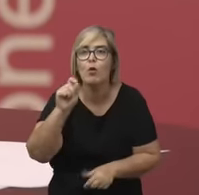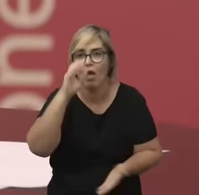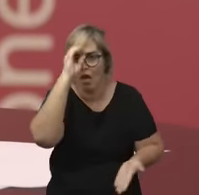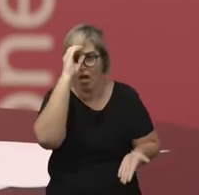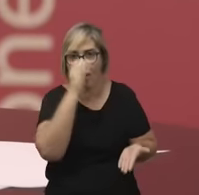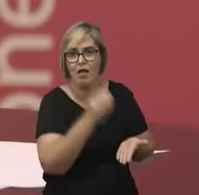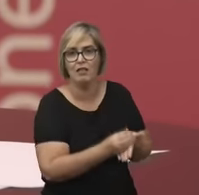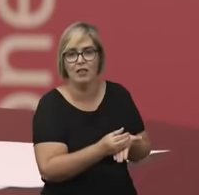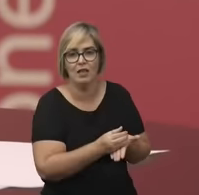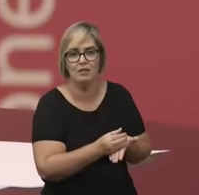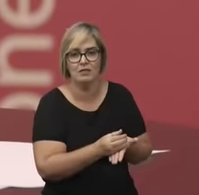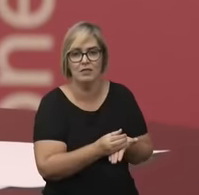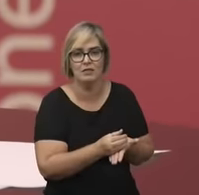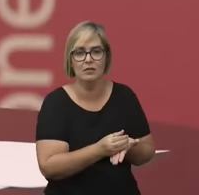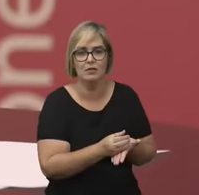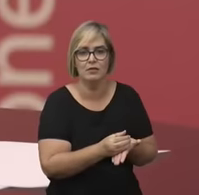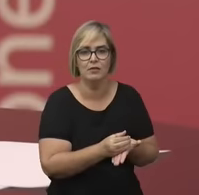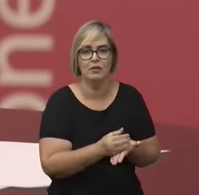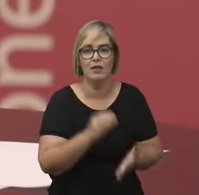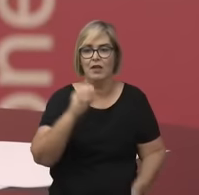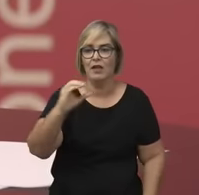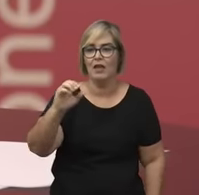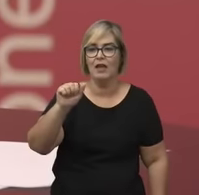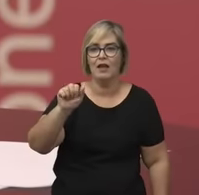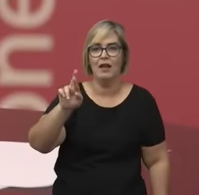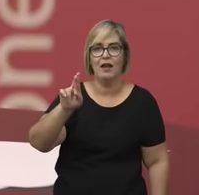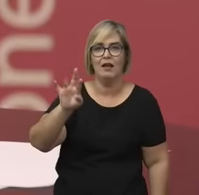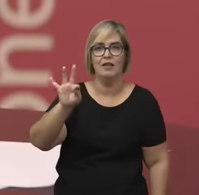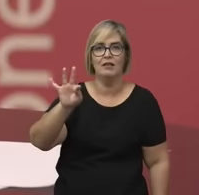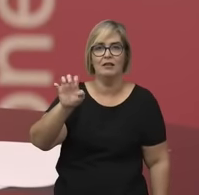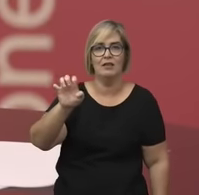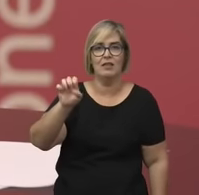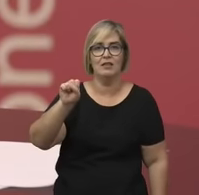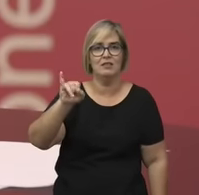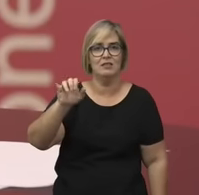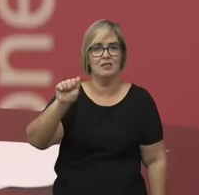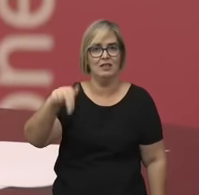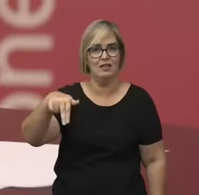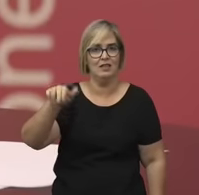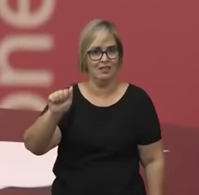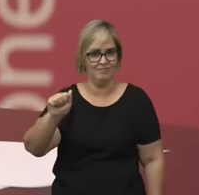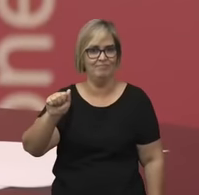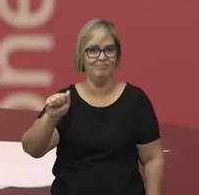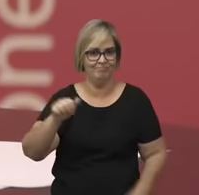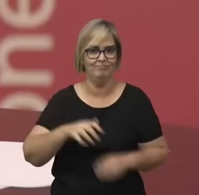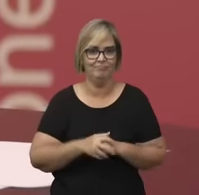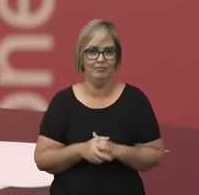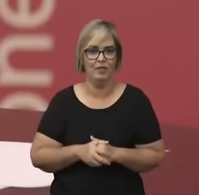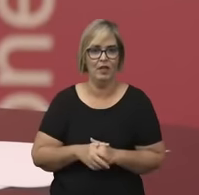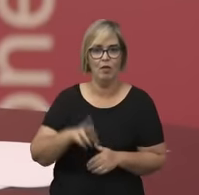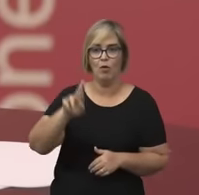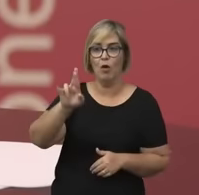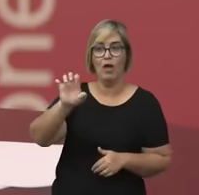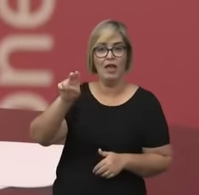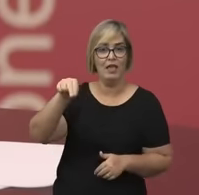Descartes, é uma tese cartesiana de um grande autor canônico da história da filosofia.